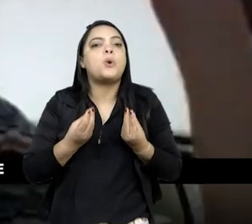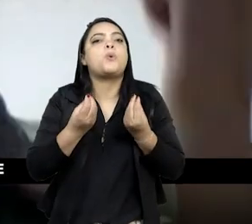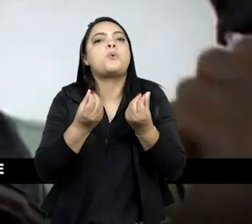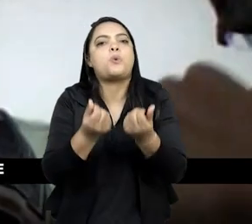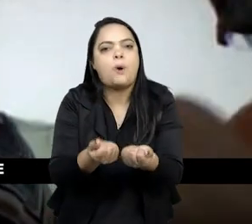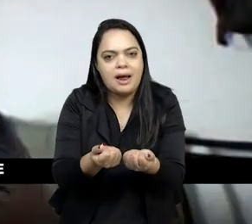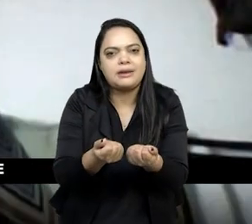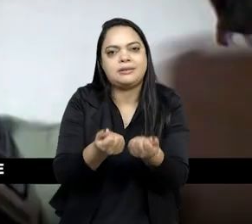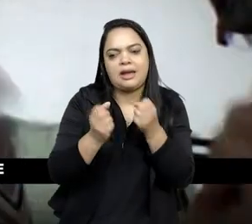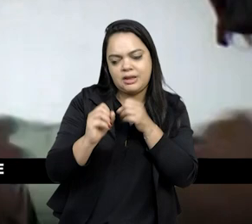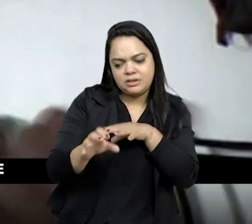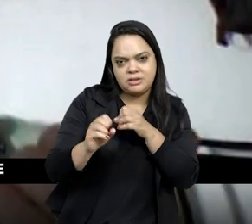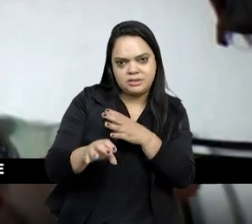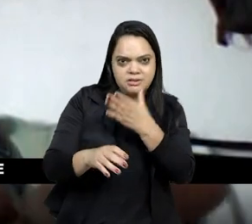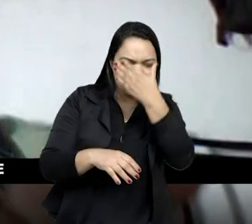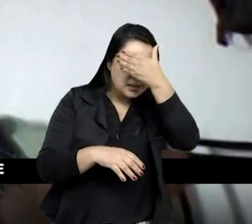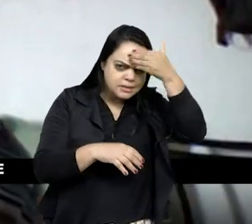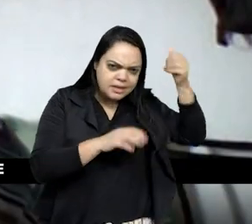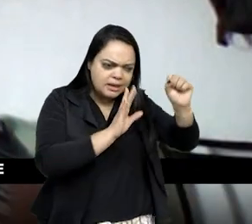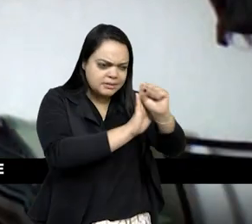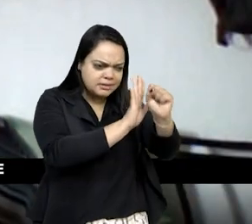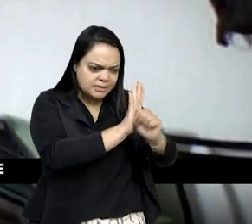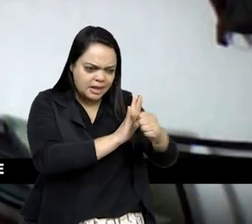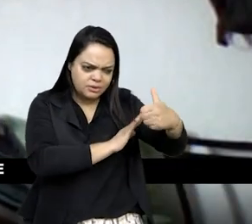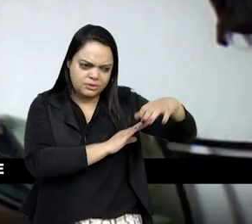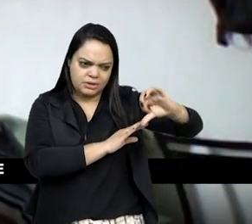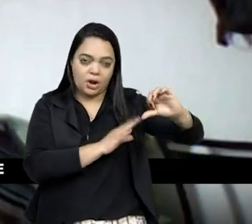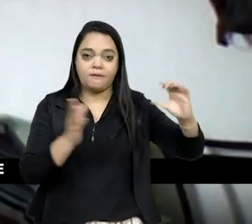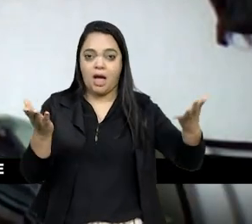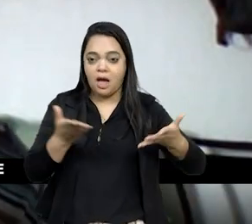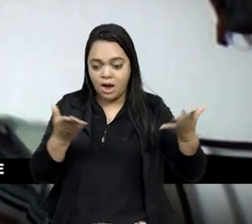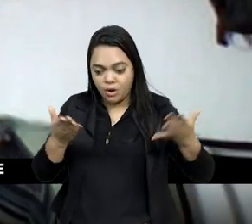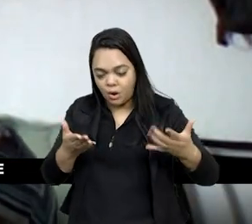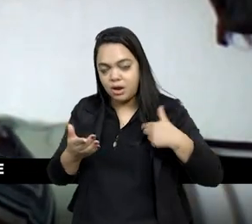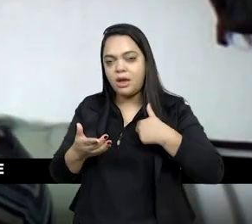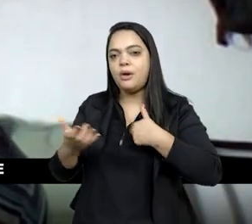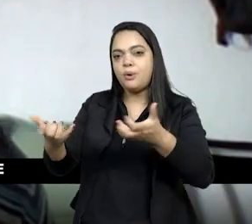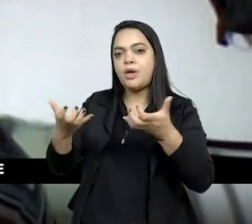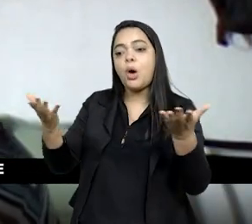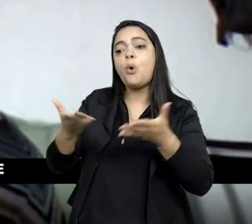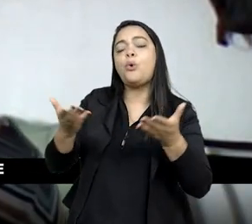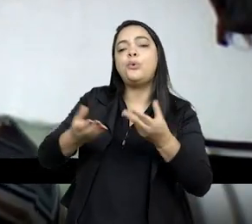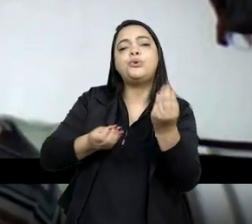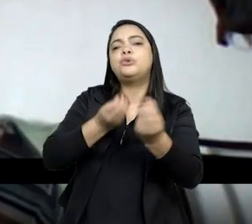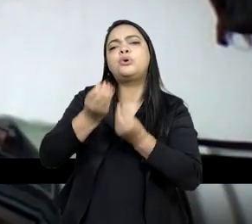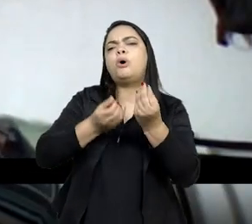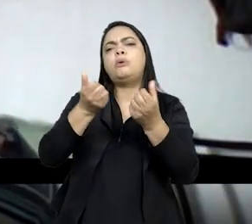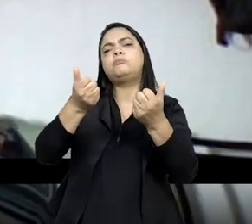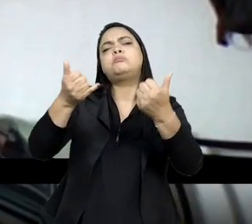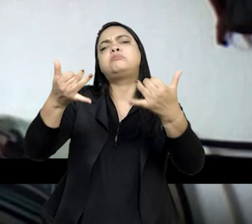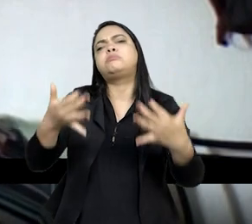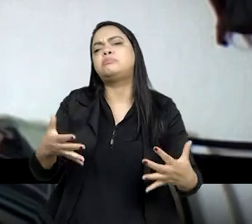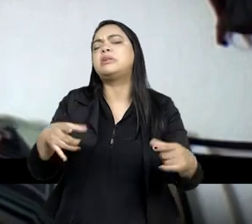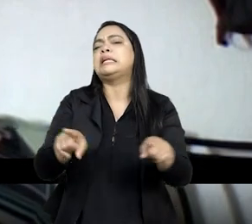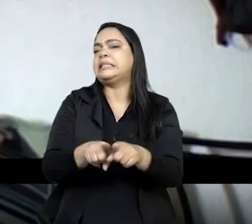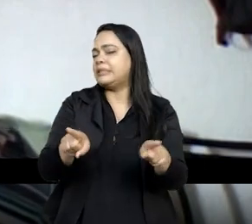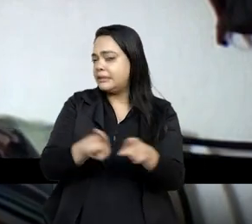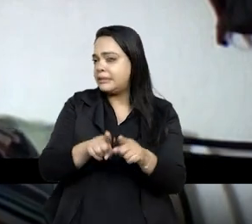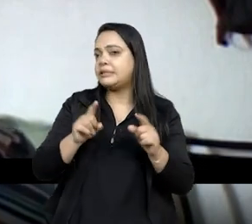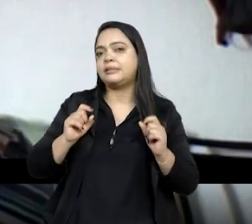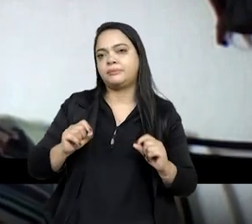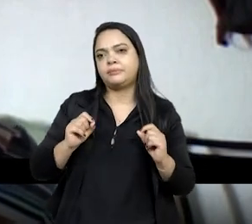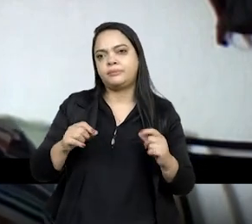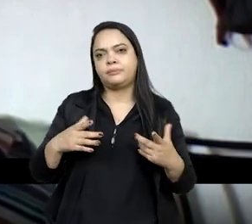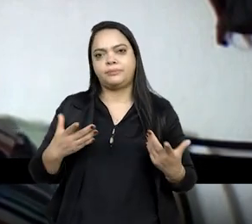né? Estou saindo lá do século XIX, que foi a questão da Dilsa, estou querendo chamar mais para os dias de hoje, que tem a ver também com